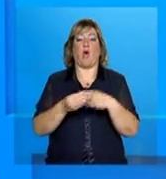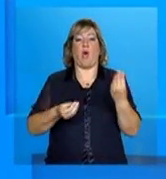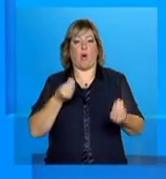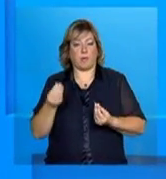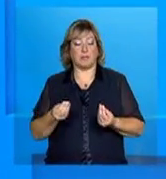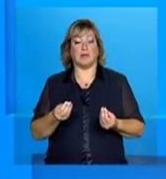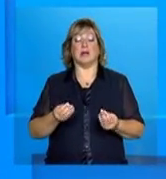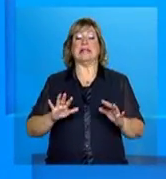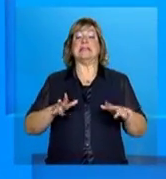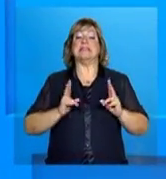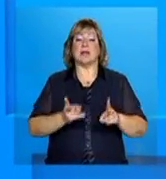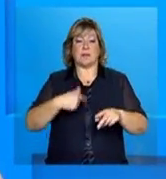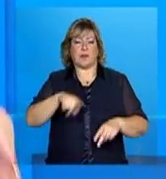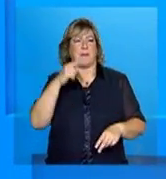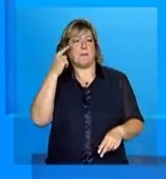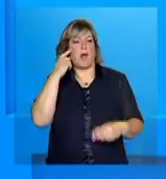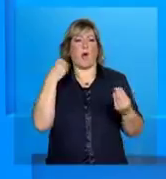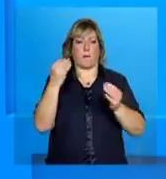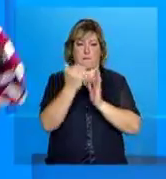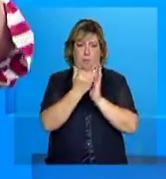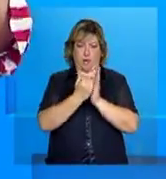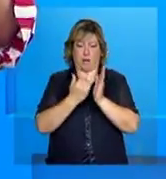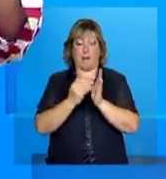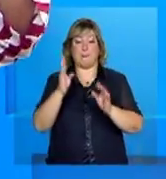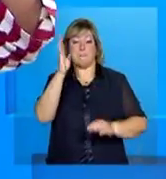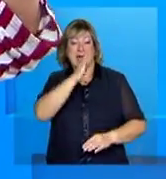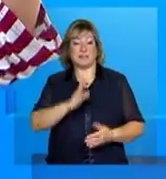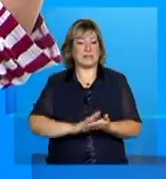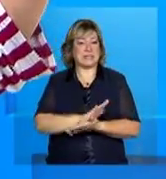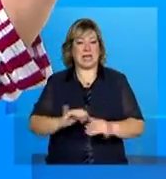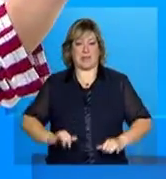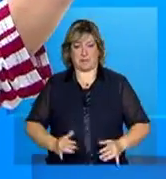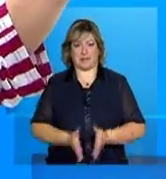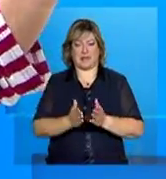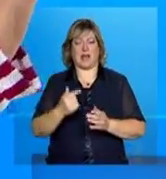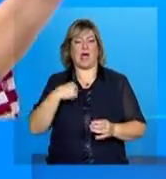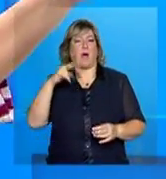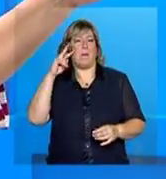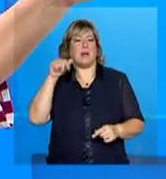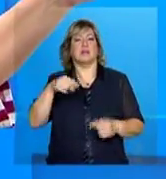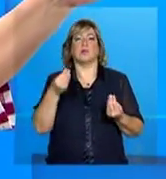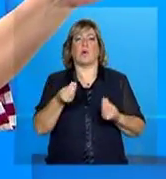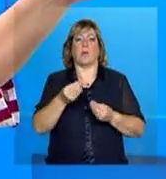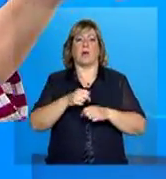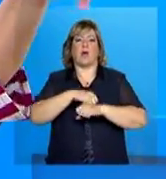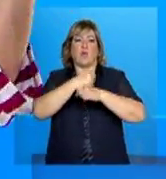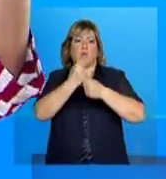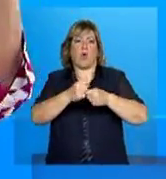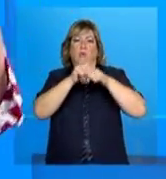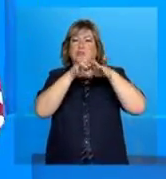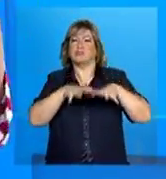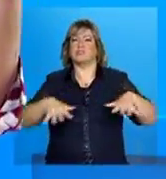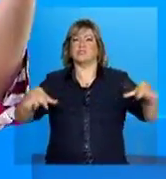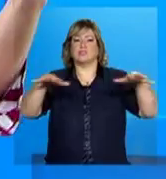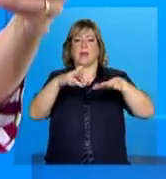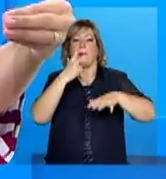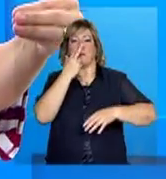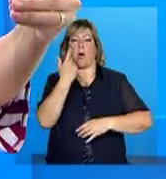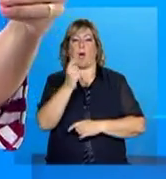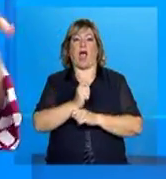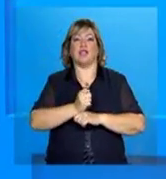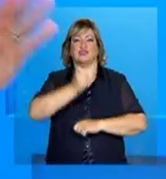plano Brasil Sem Miséria, em todo esse programa, eu imagino um grande guarda-sol. E dentro desse guarda-sol, pendurado diferentes